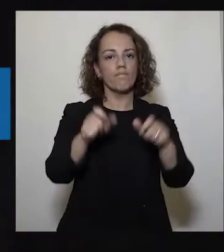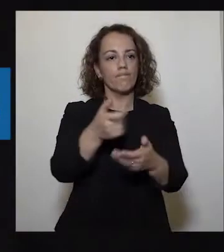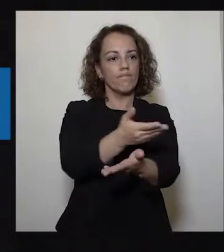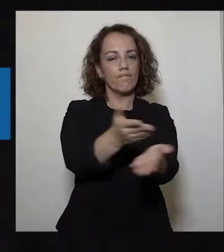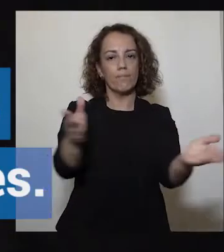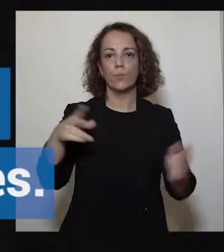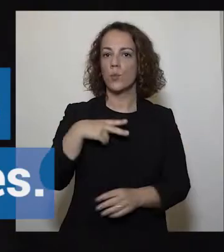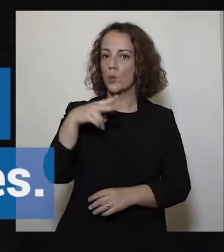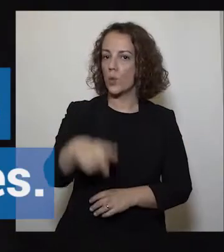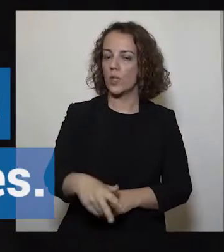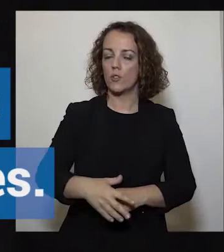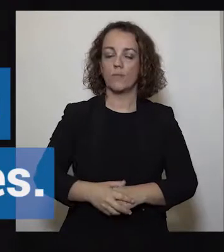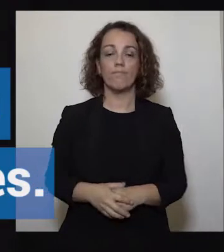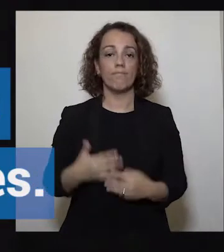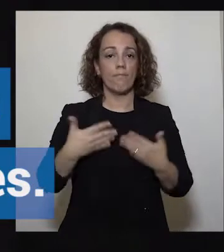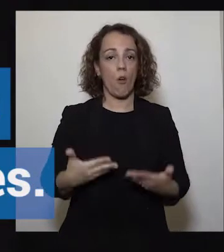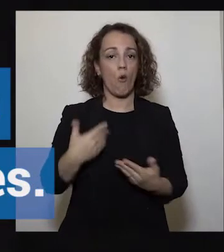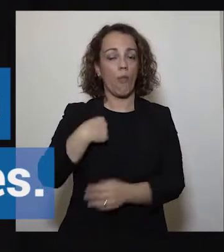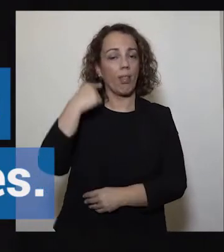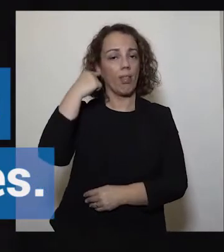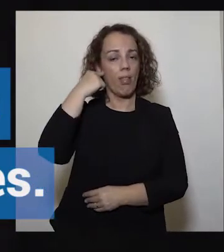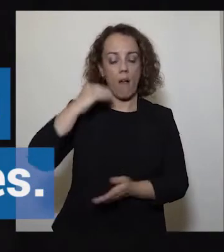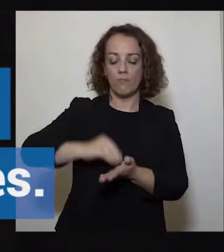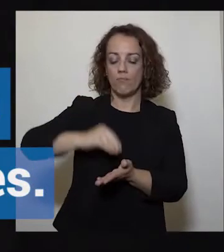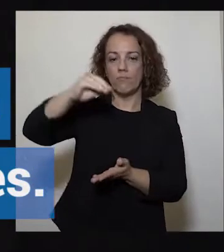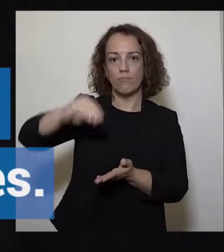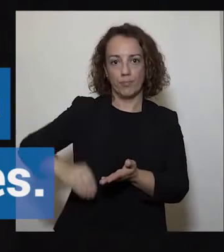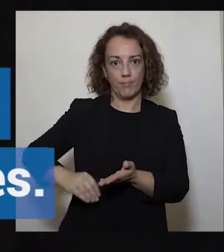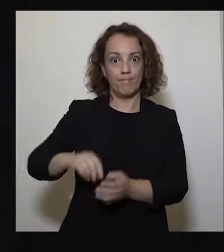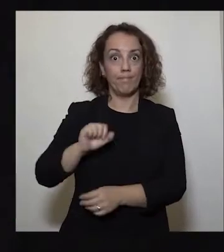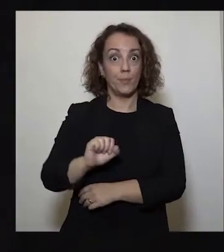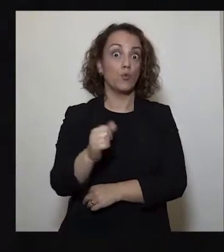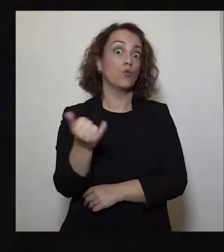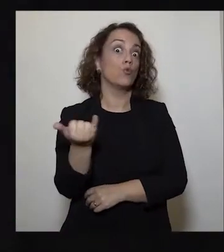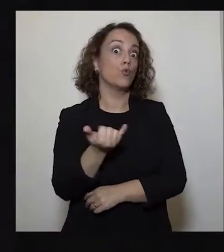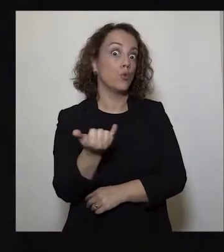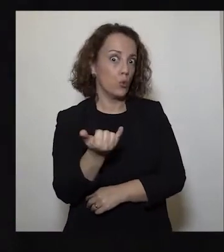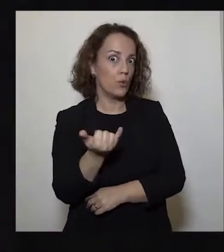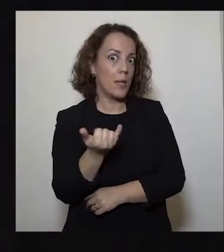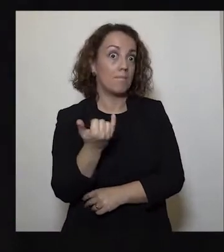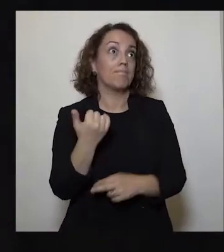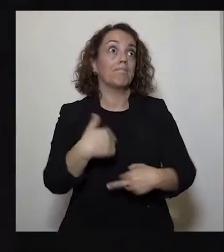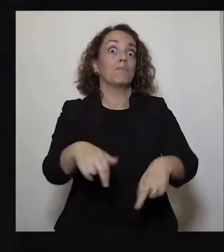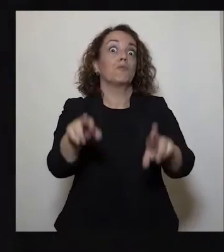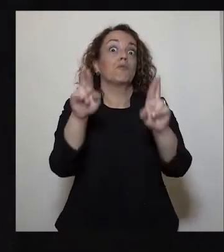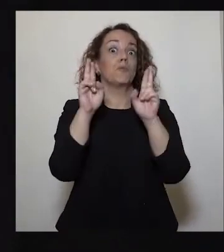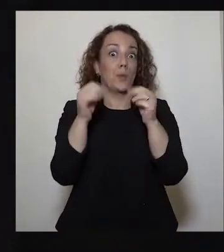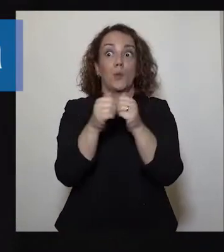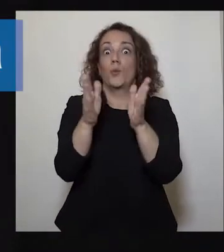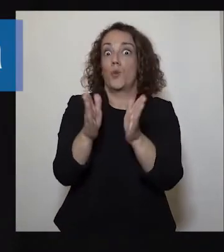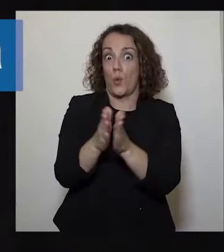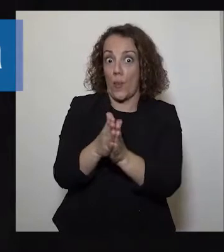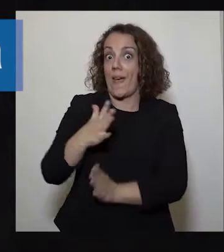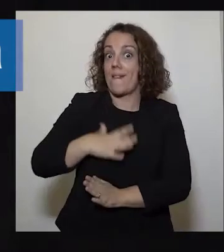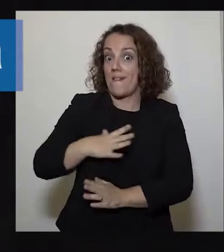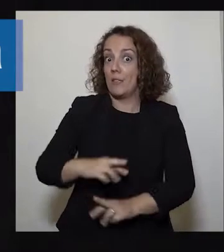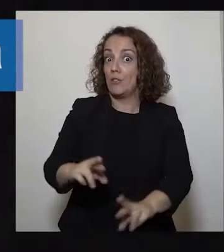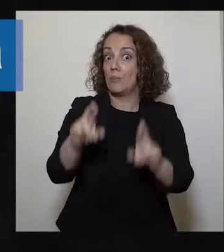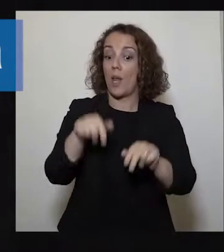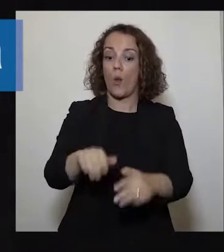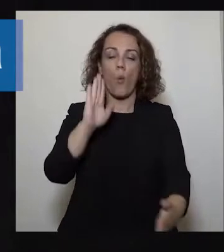Portugueses, acabo de assinar a segunda e desejo e todos desejamos a última